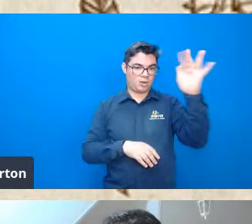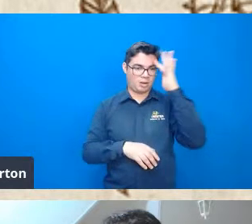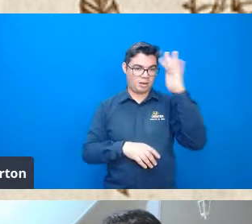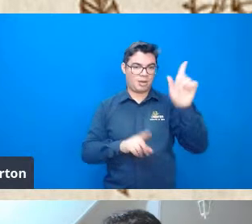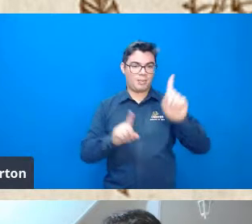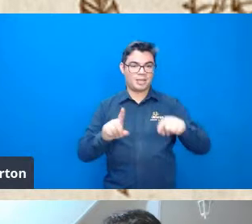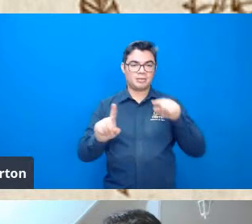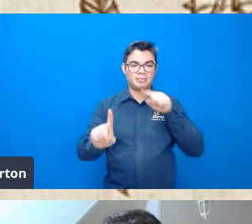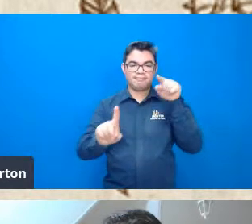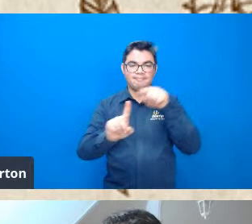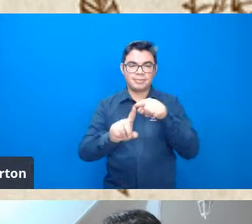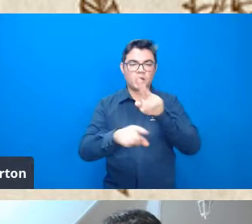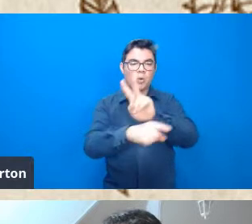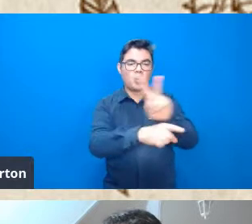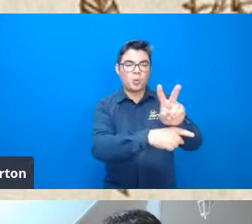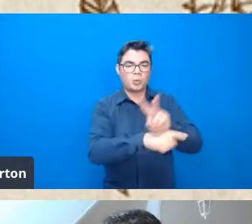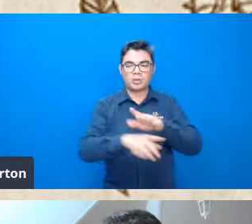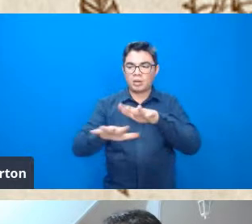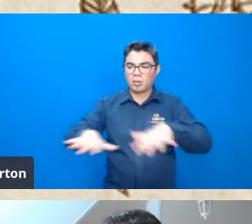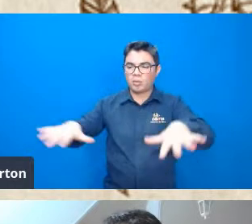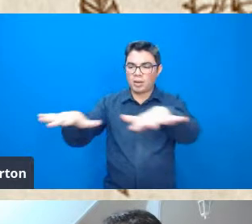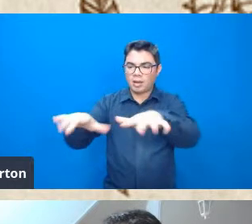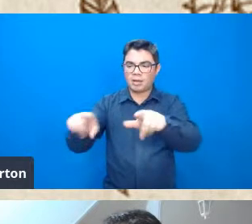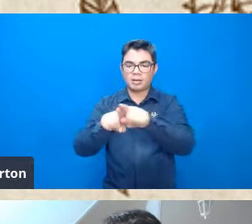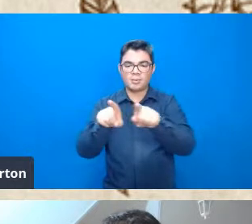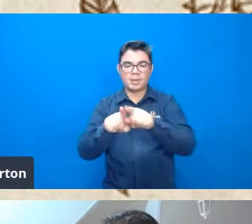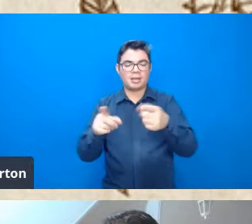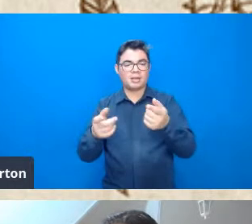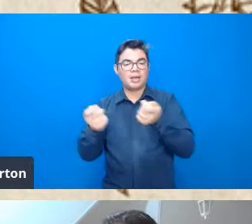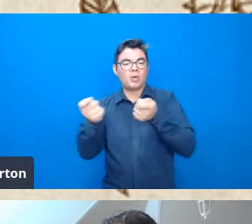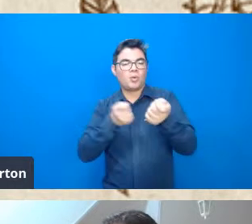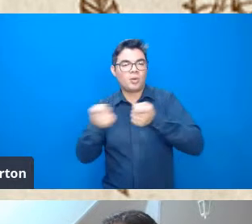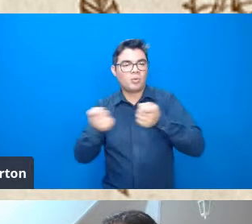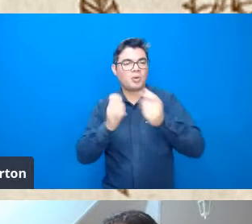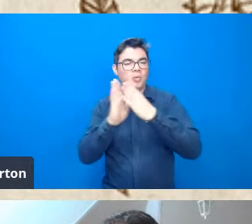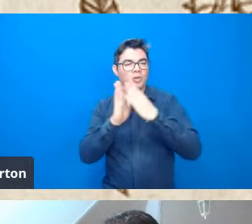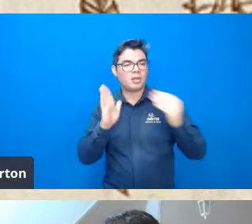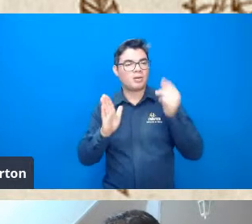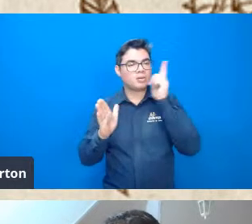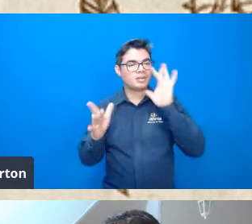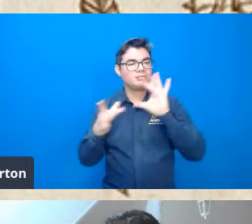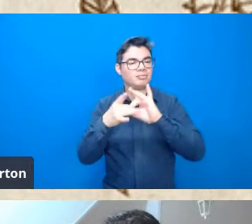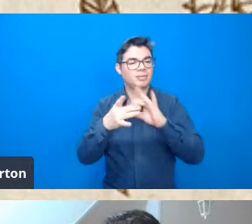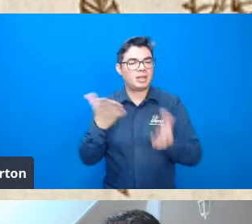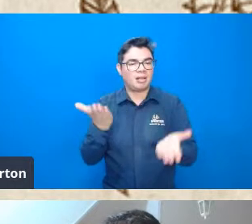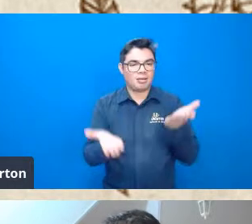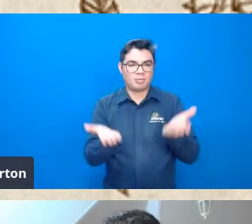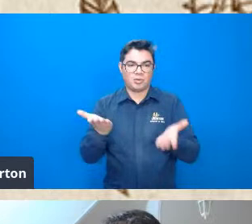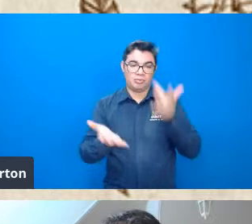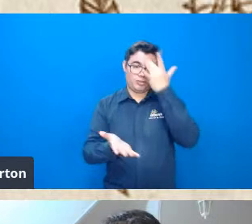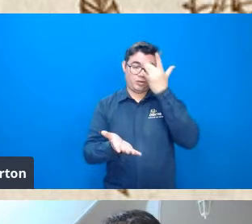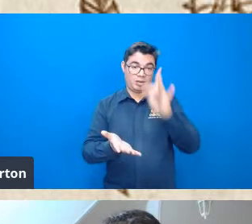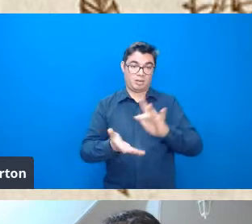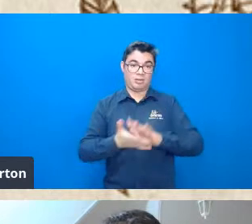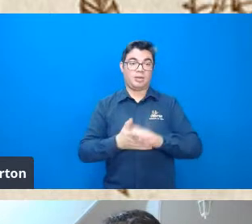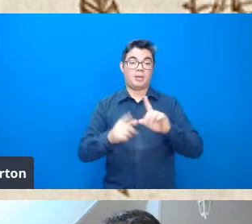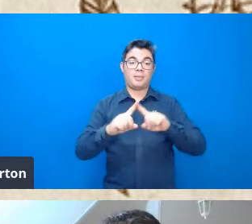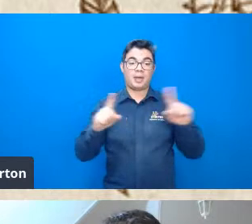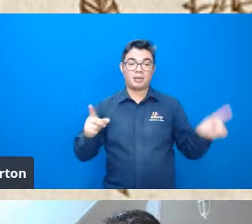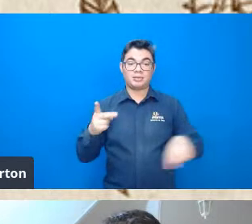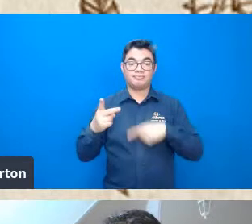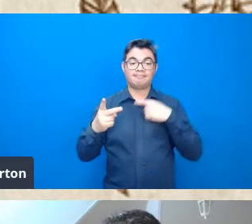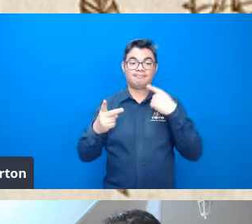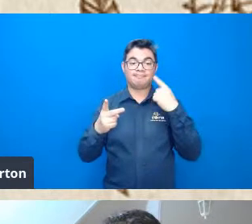de vista tanto da conservação quanto da do sistema econômico vigente com relação a essa pergunta